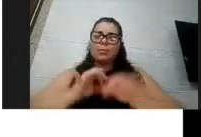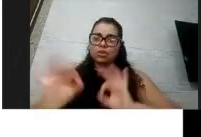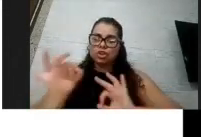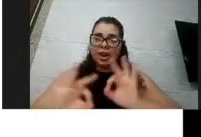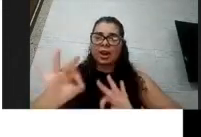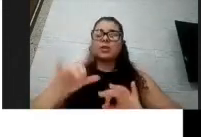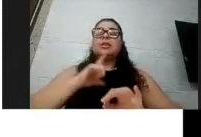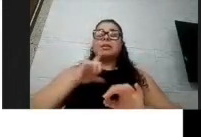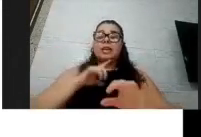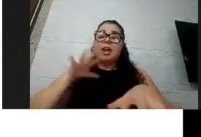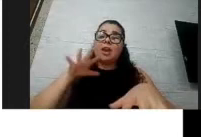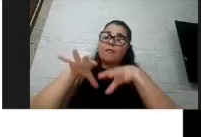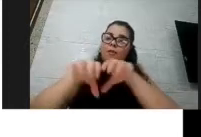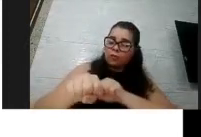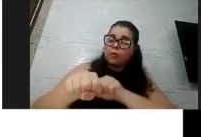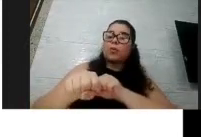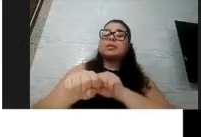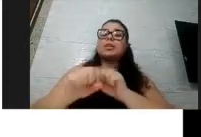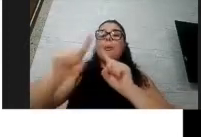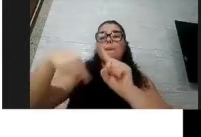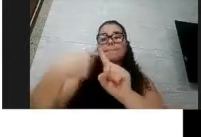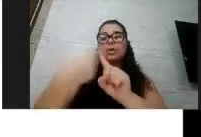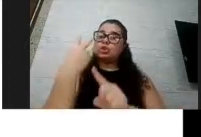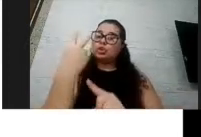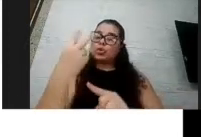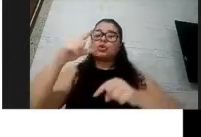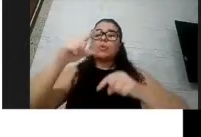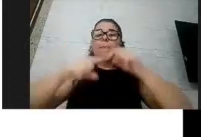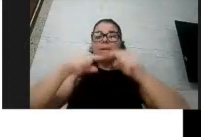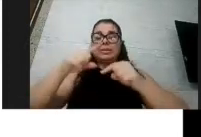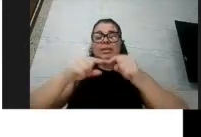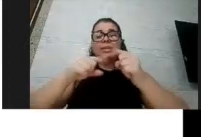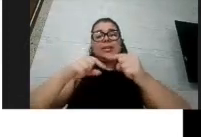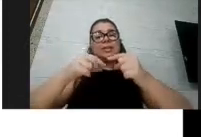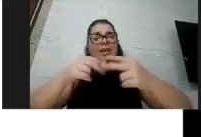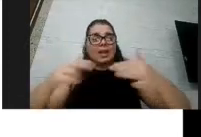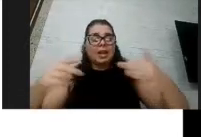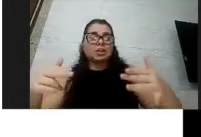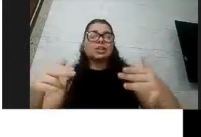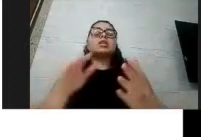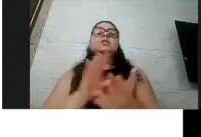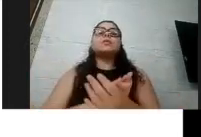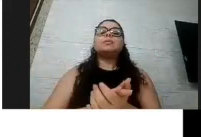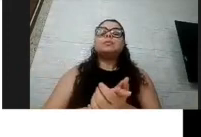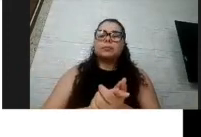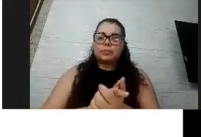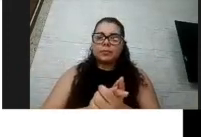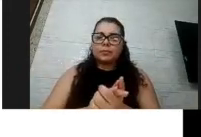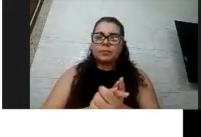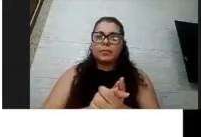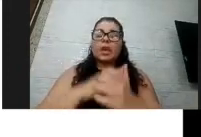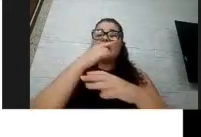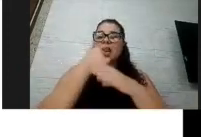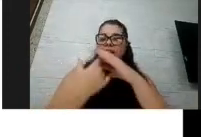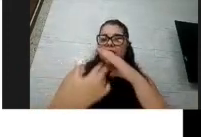desenvolveu esses dois materiais, né? O guia em linguagem simples e acessível e o guia